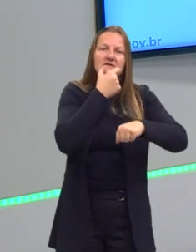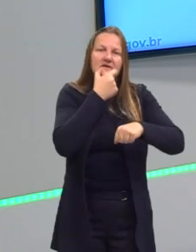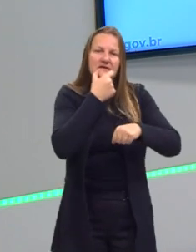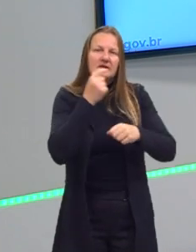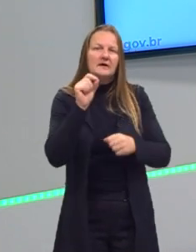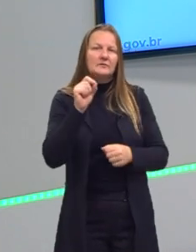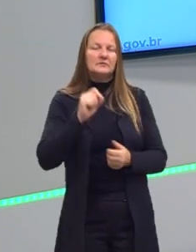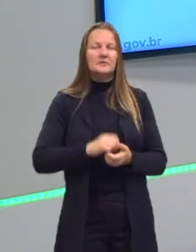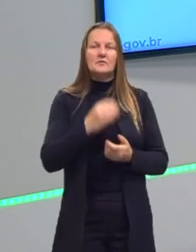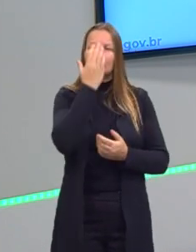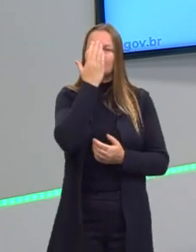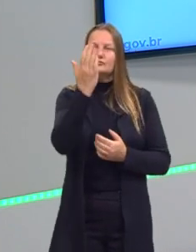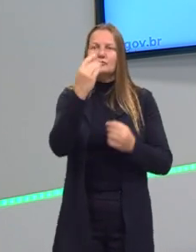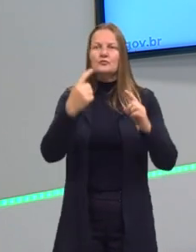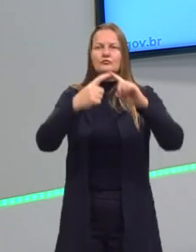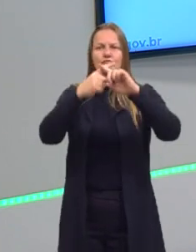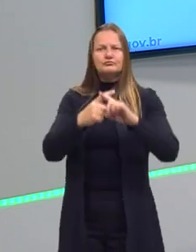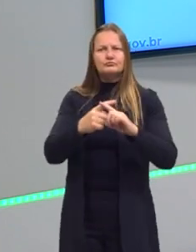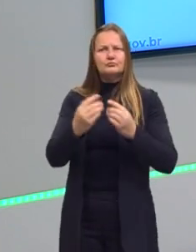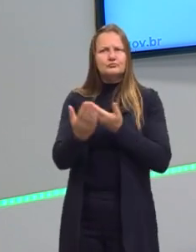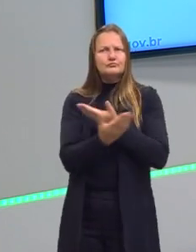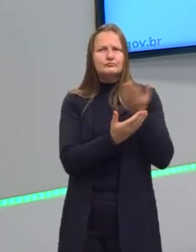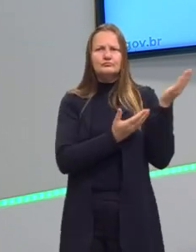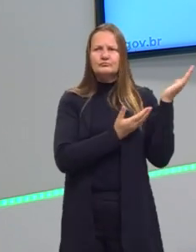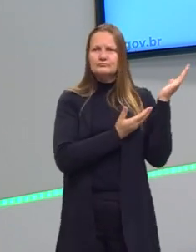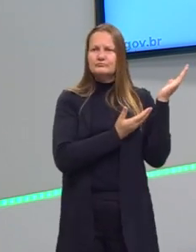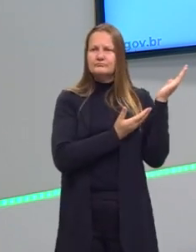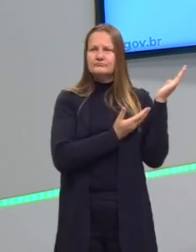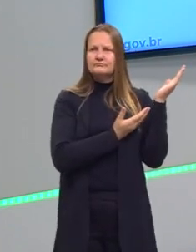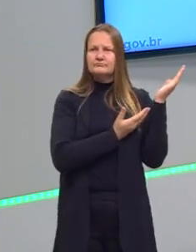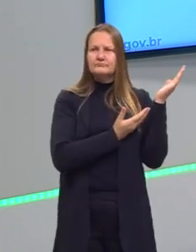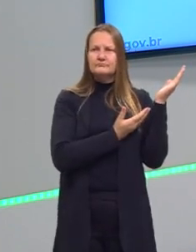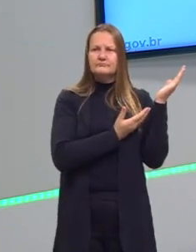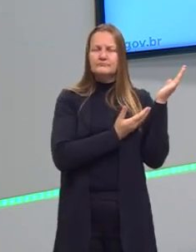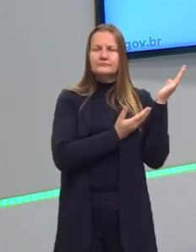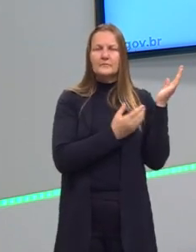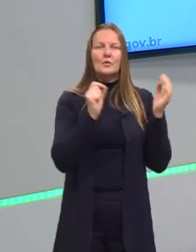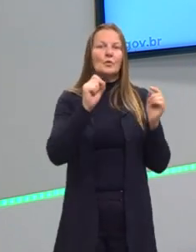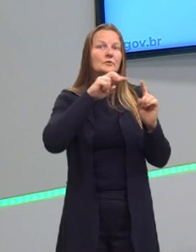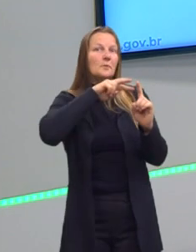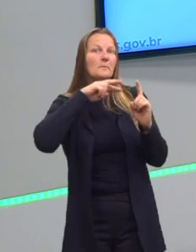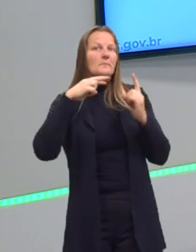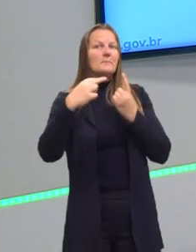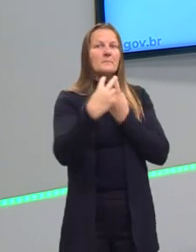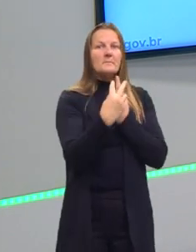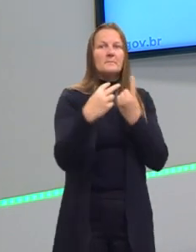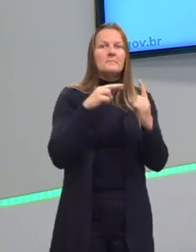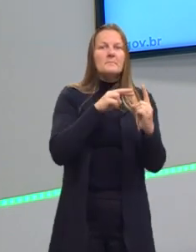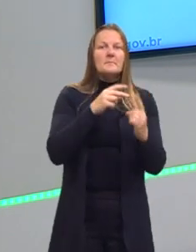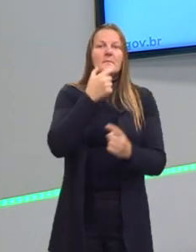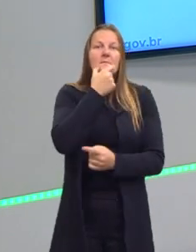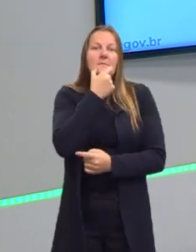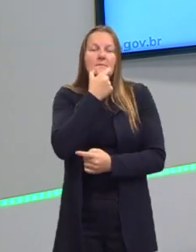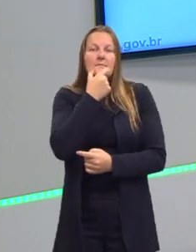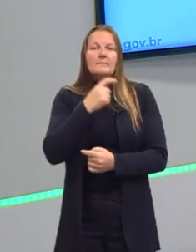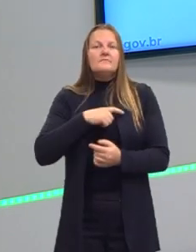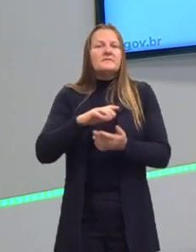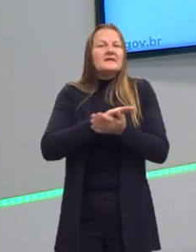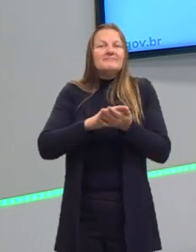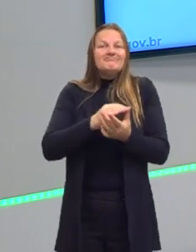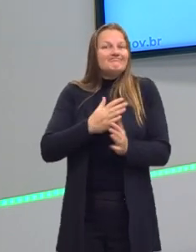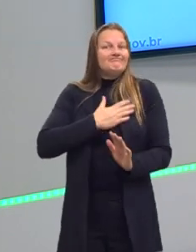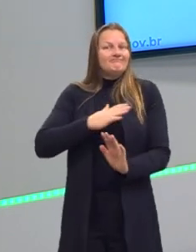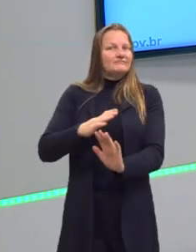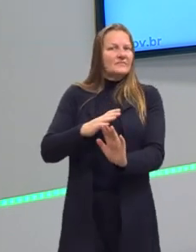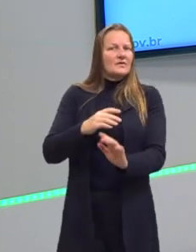frente a isso, vai surgir também outra perspectiva, que eles vão observar que nem o liberalismo